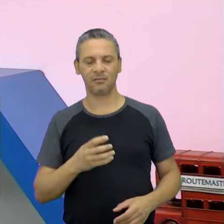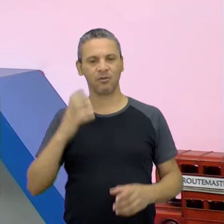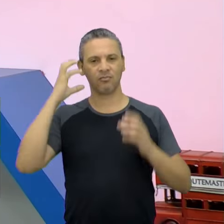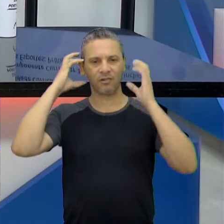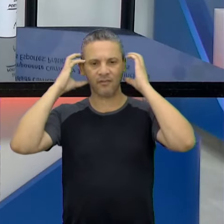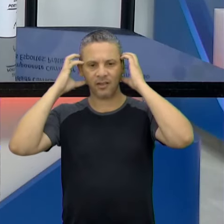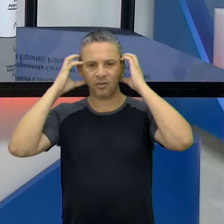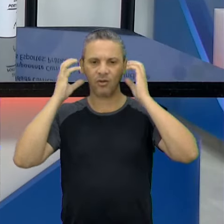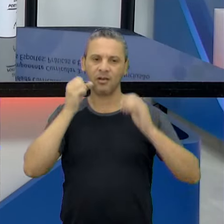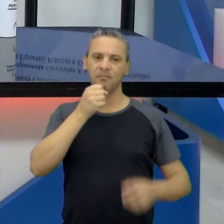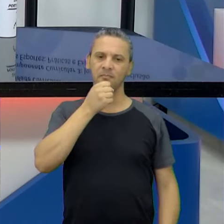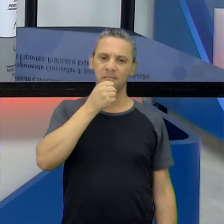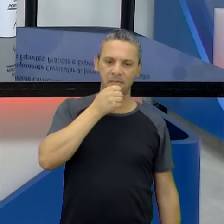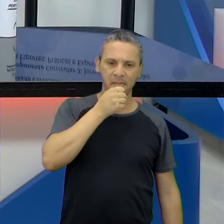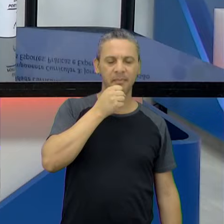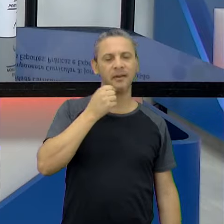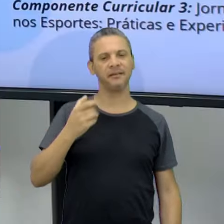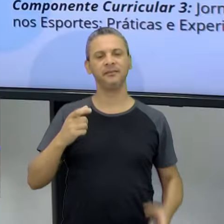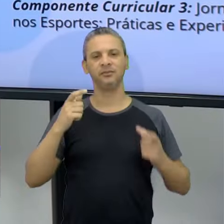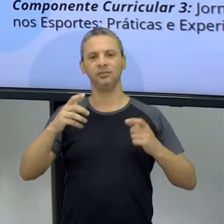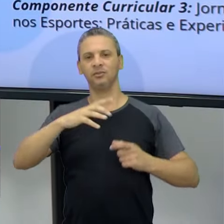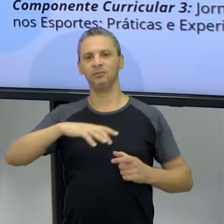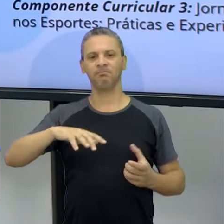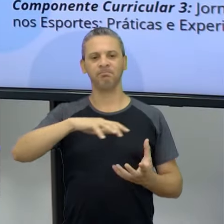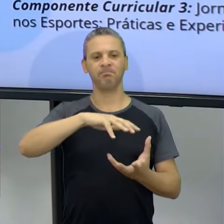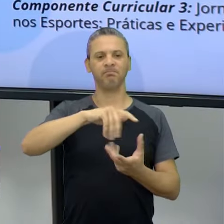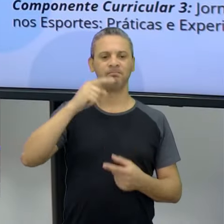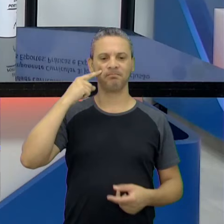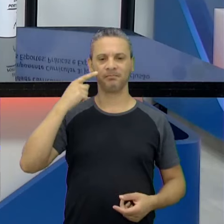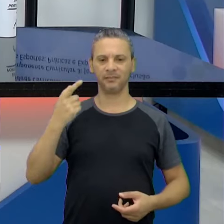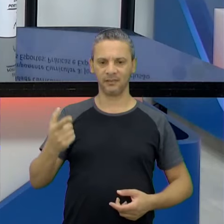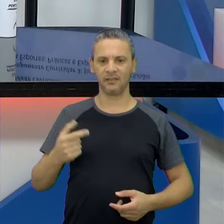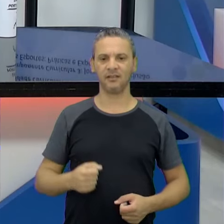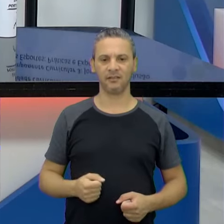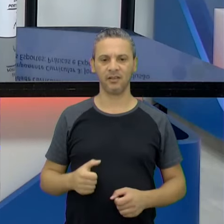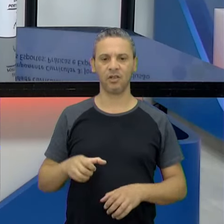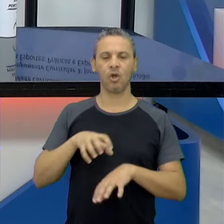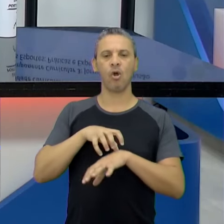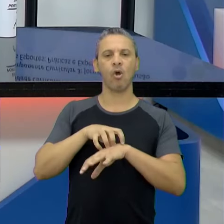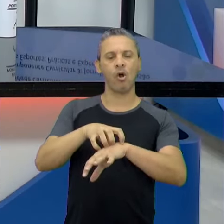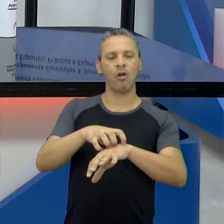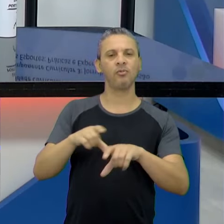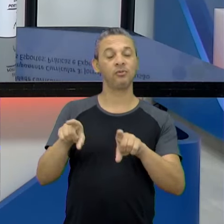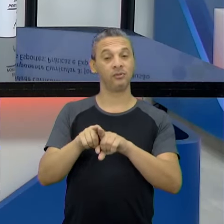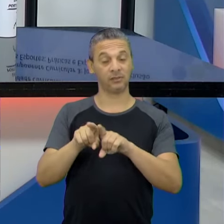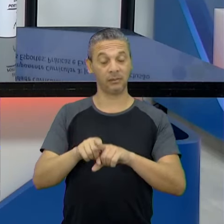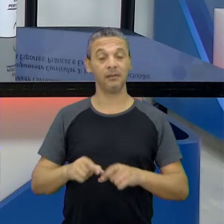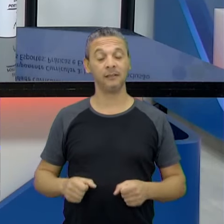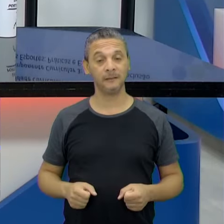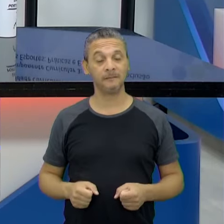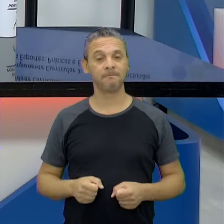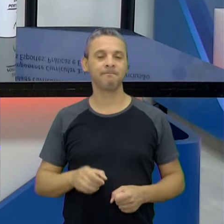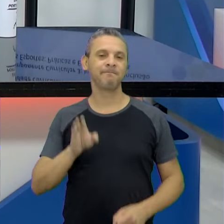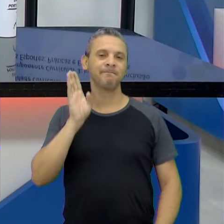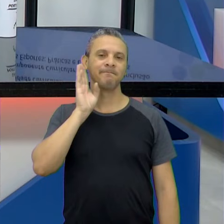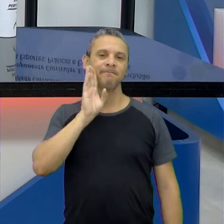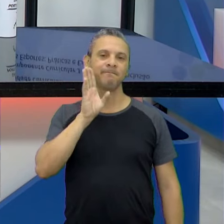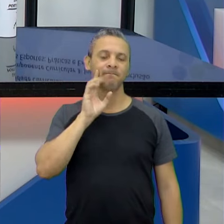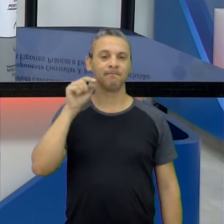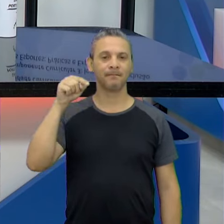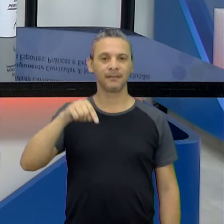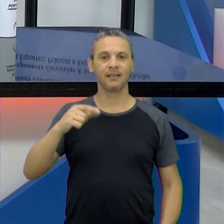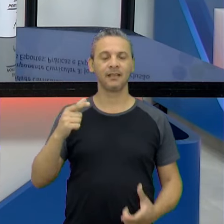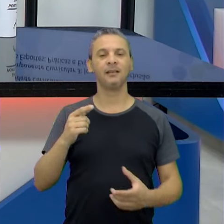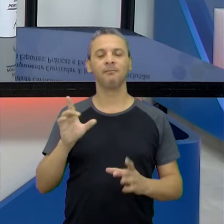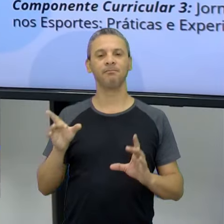microfone, não é, professora? Isso. É o ambiente internacional aqui composto pelo nosso ônibus, né? E olha, é bem bacana, professora, porque a gente está mesmo